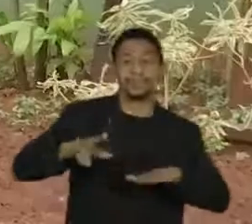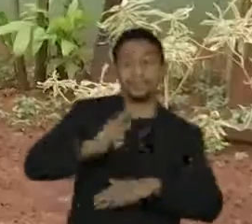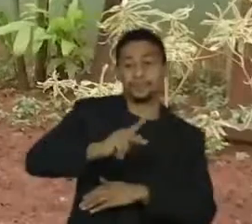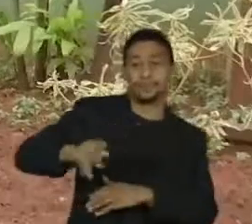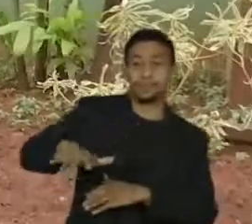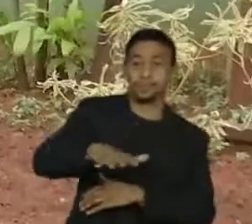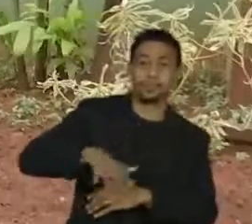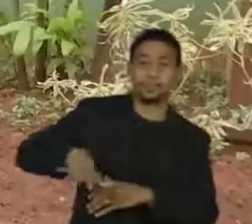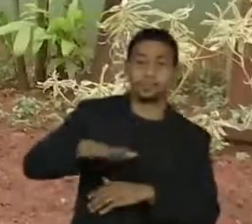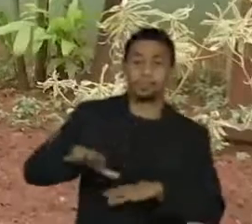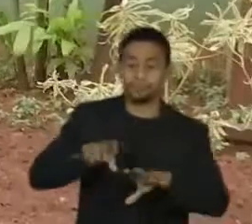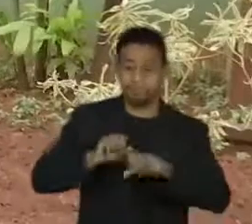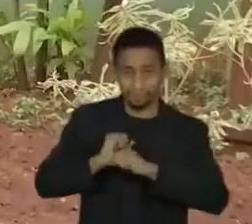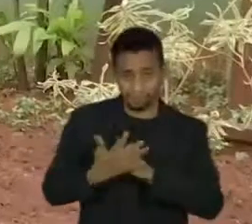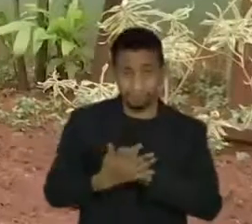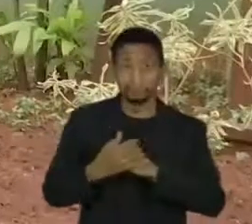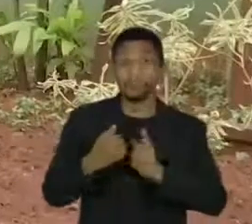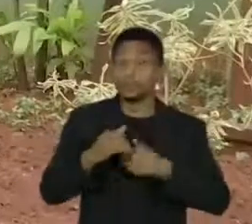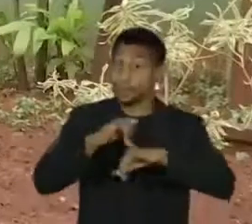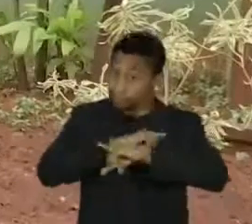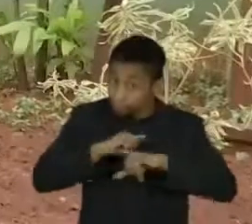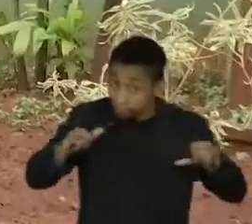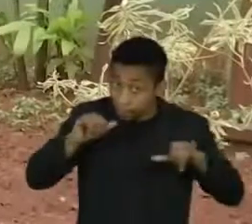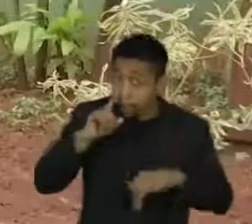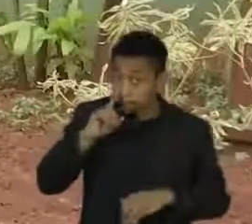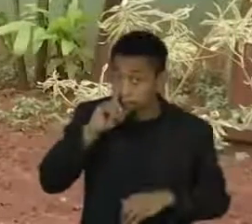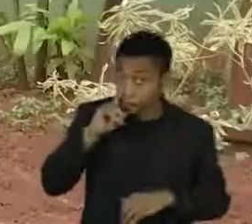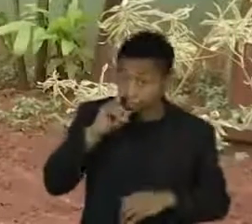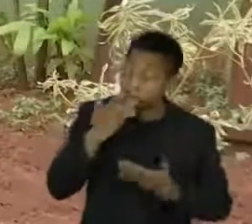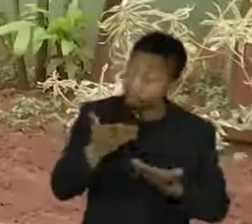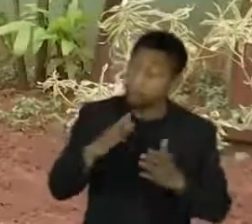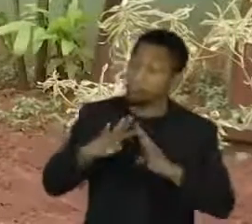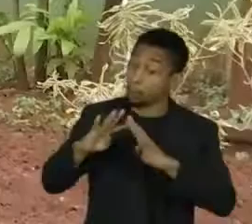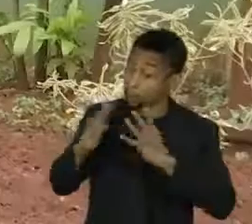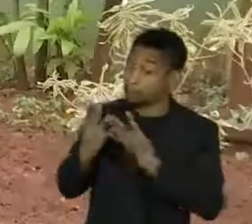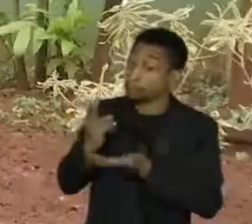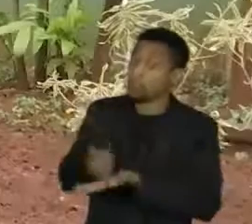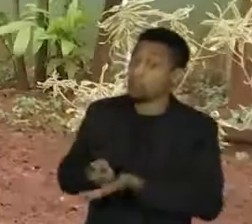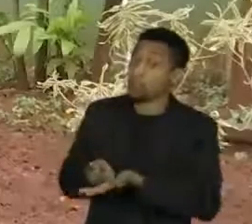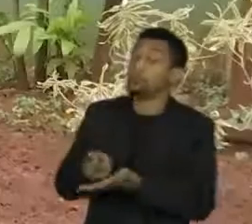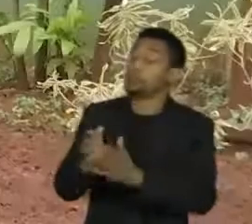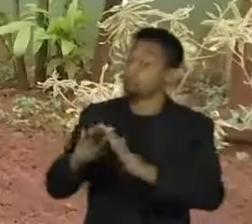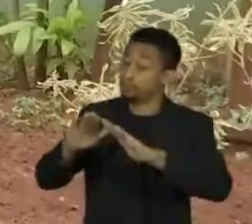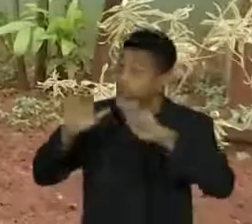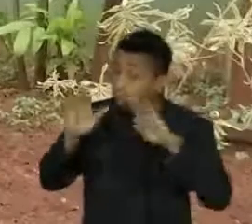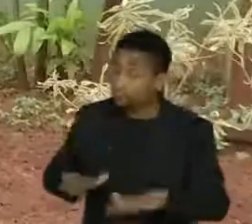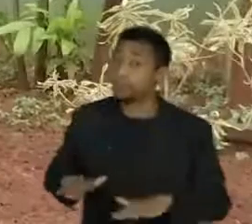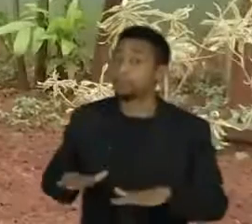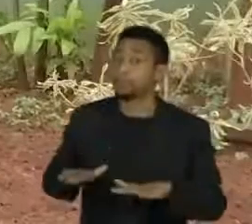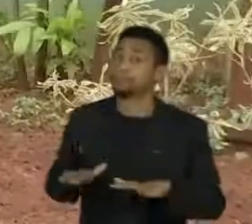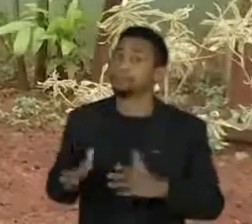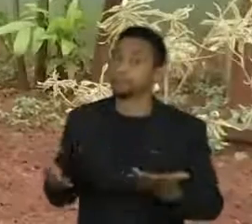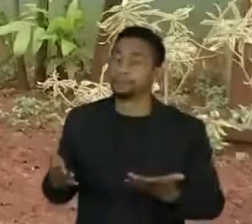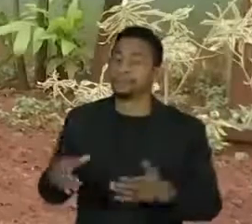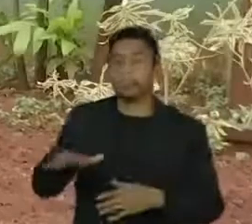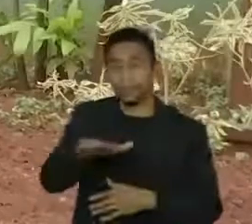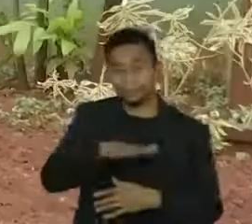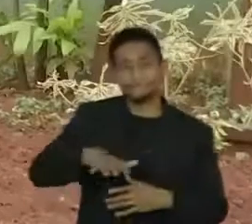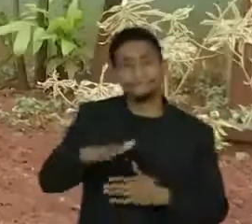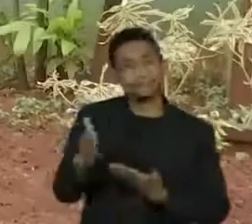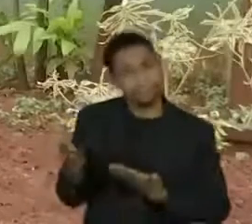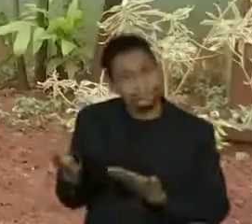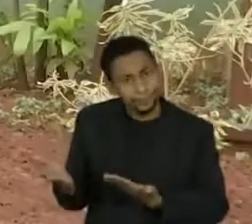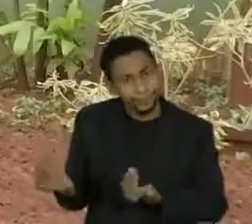A prefeitura reforça o alerta de que a cidade ainda está em quarentena e pede à população, em especial aos